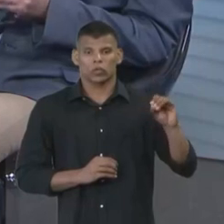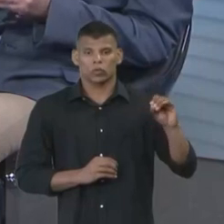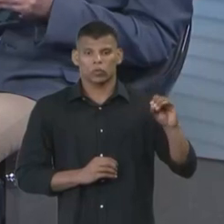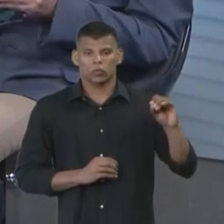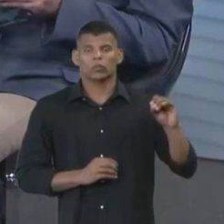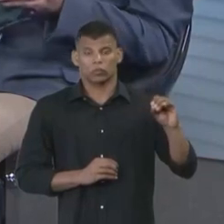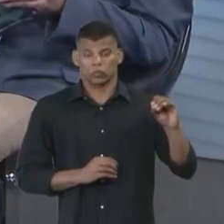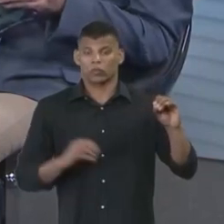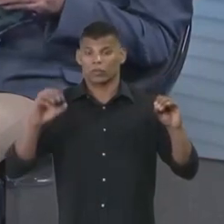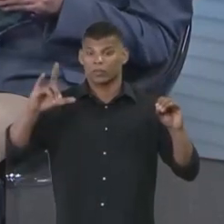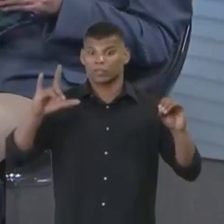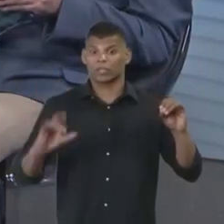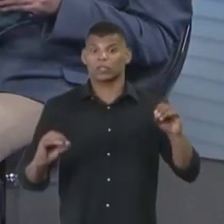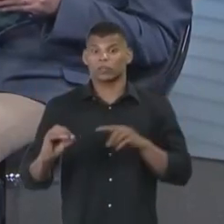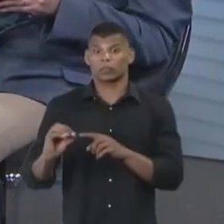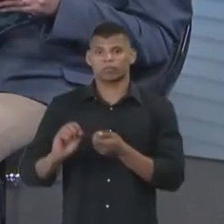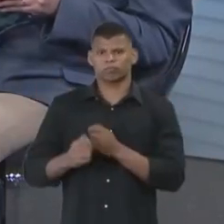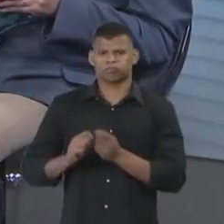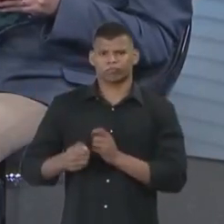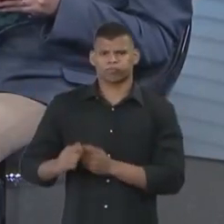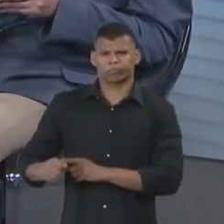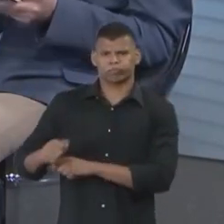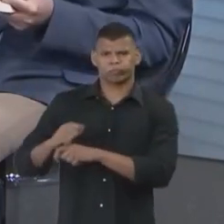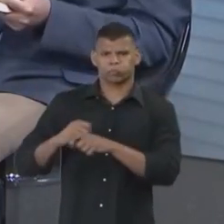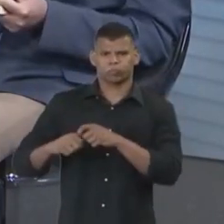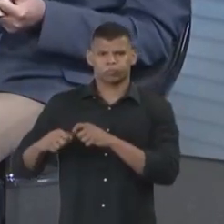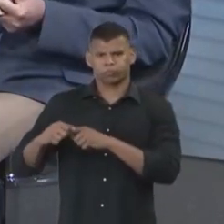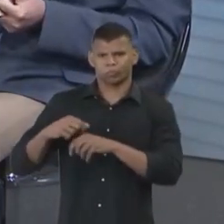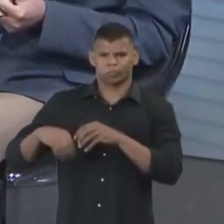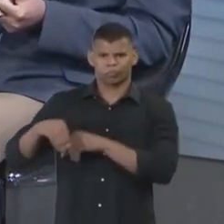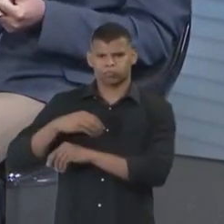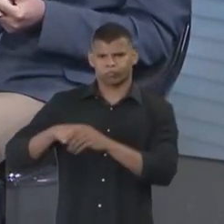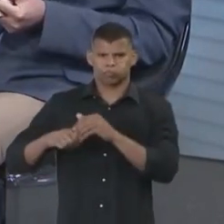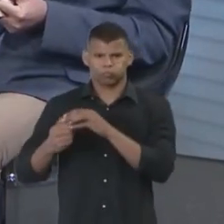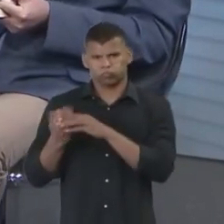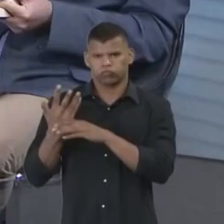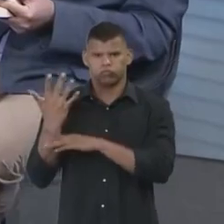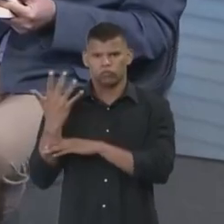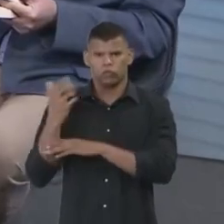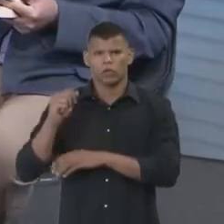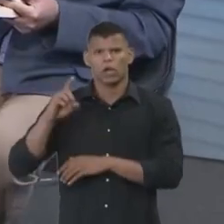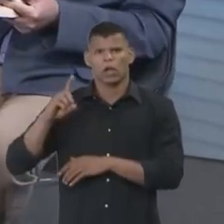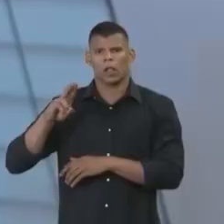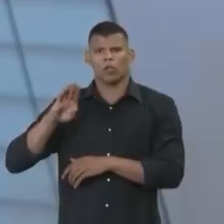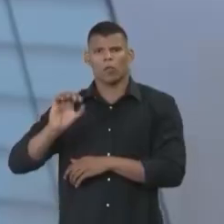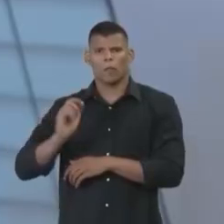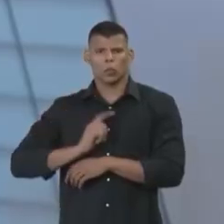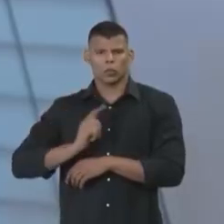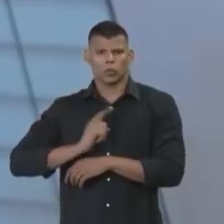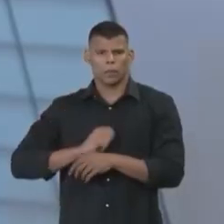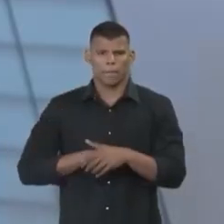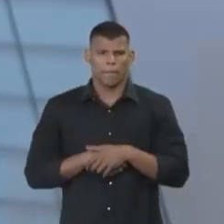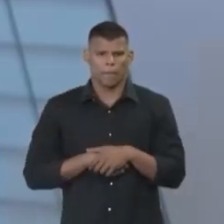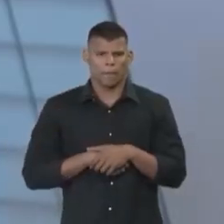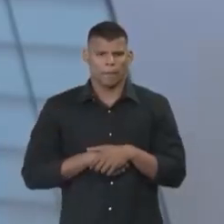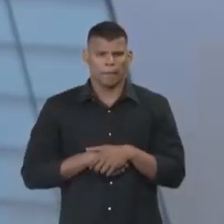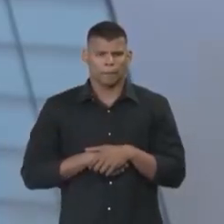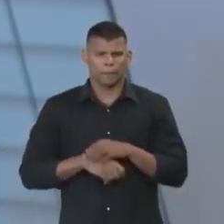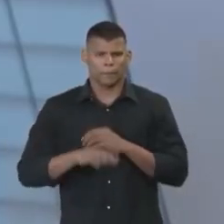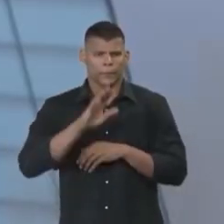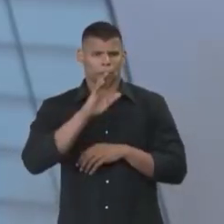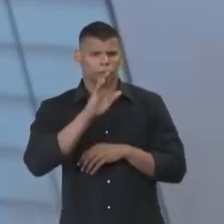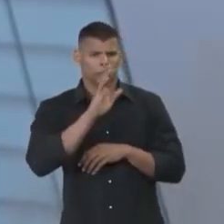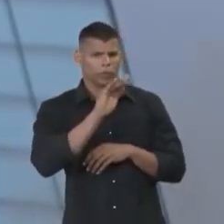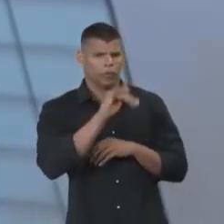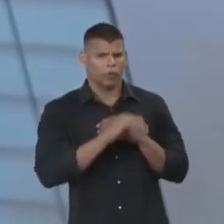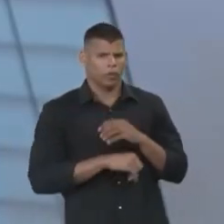Ele é feito a compostagem. É. Aliás, eu fiz um programa essa semana com uma colega sua da Unifoc, que lançando um livro